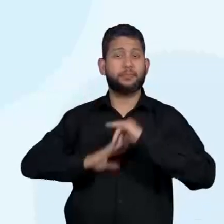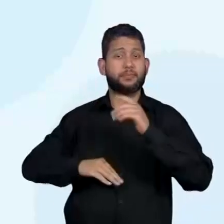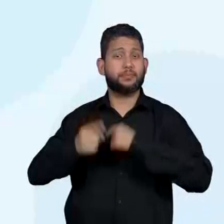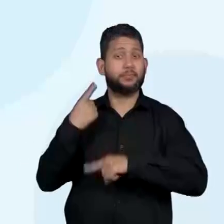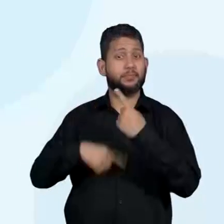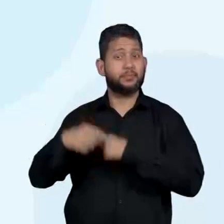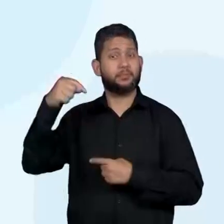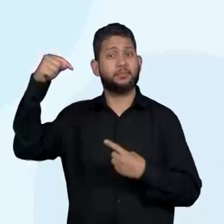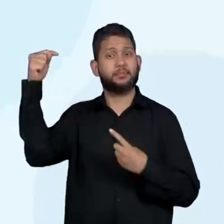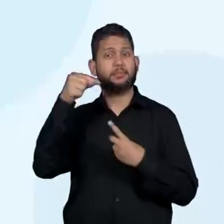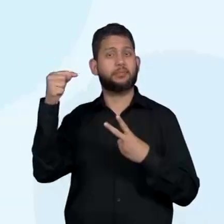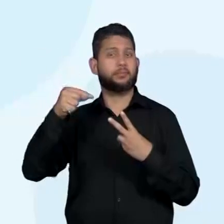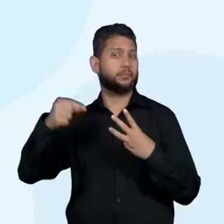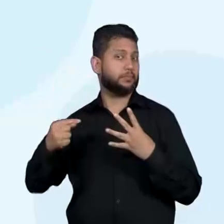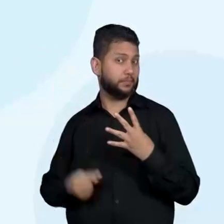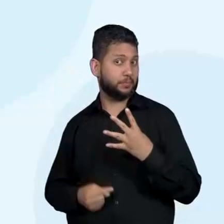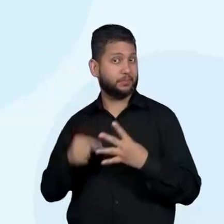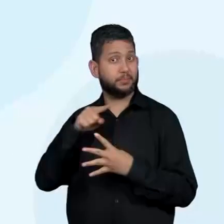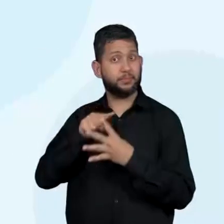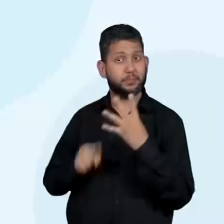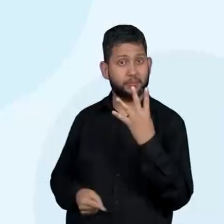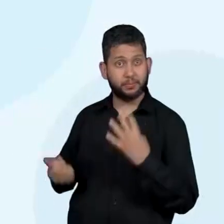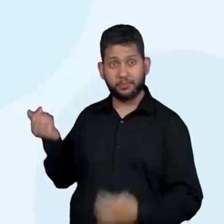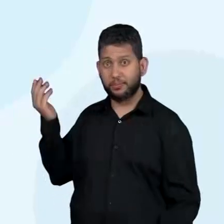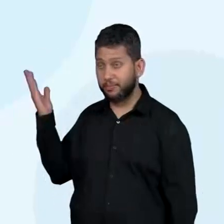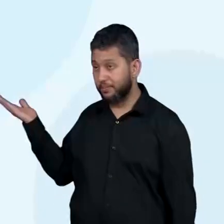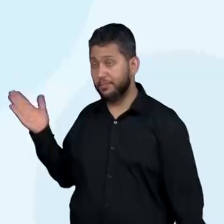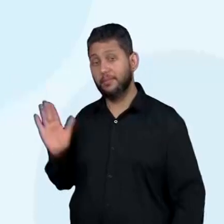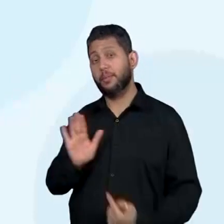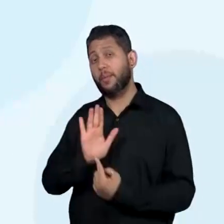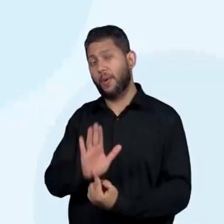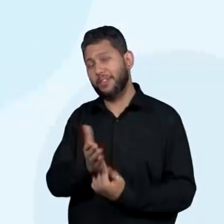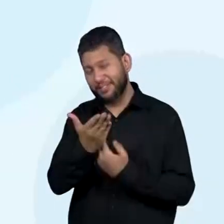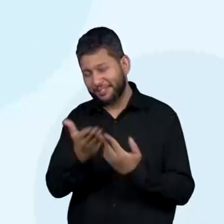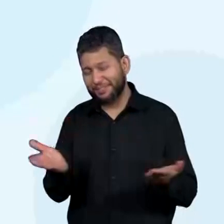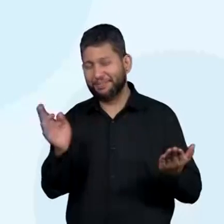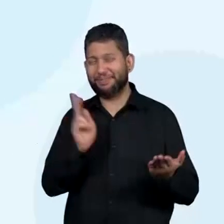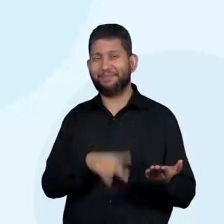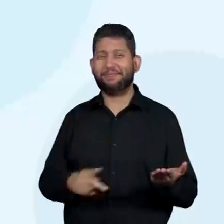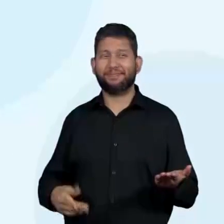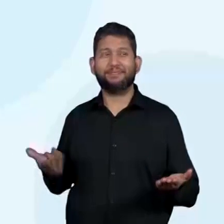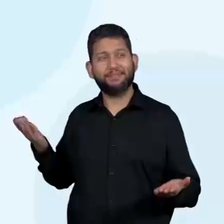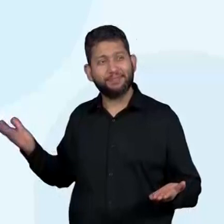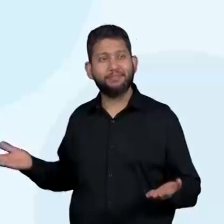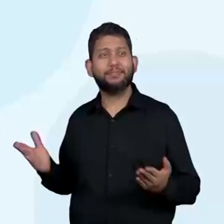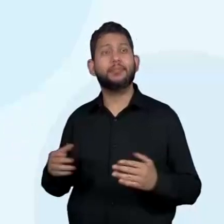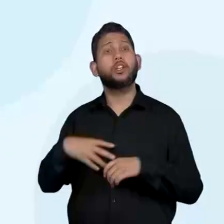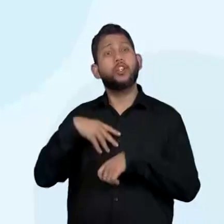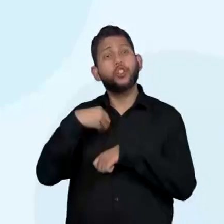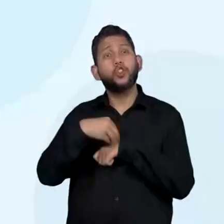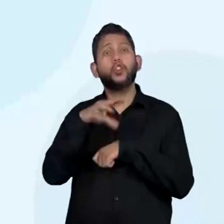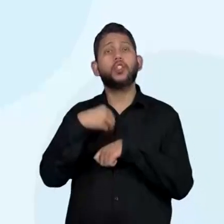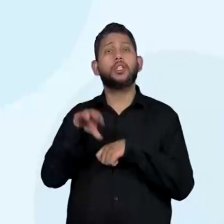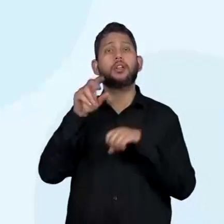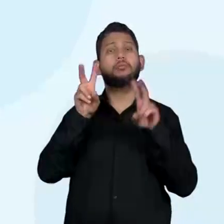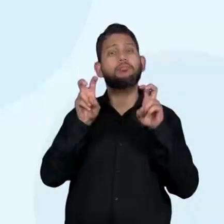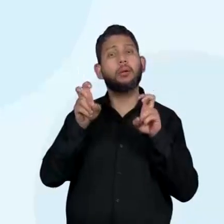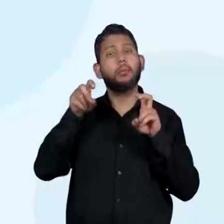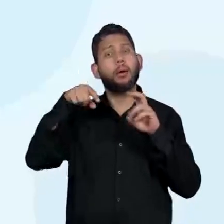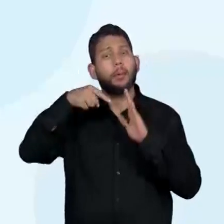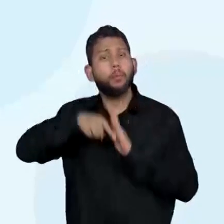mural com as habilidades para os nossos amigos professores, assim como a sugestão de